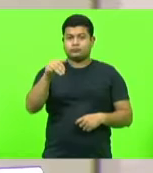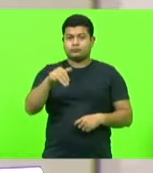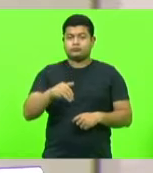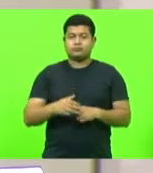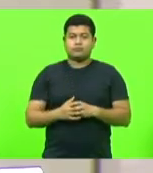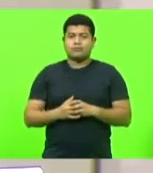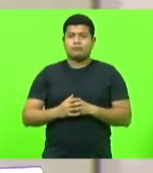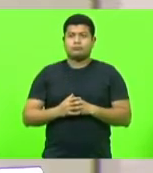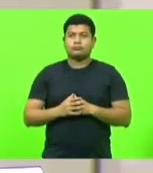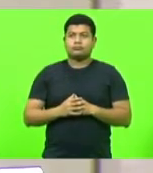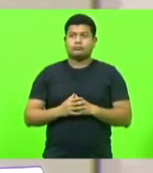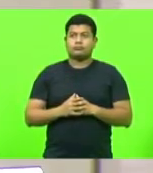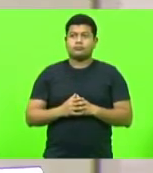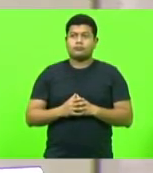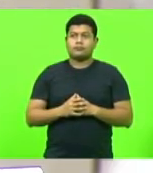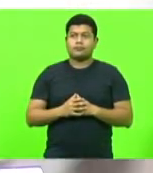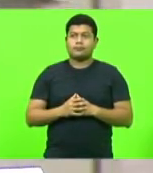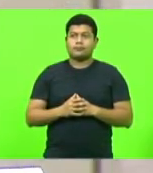sargento Lima.